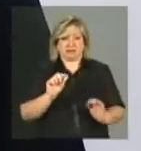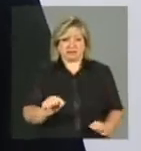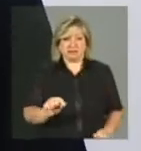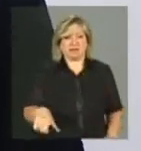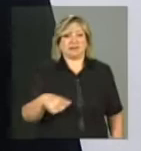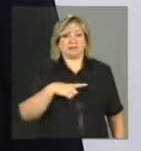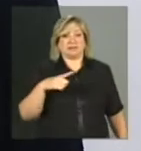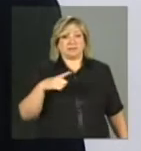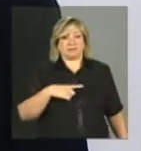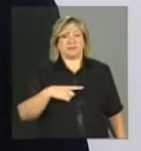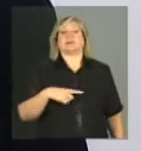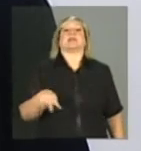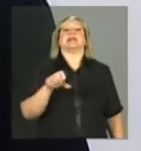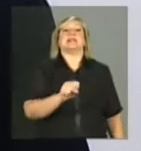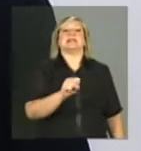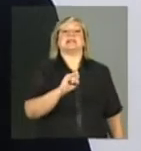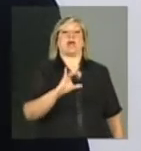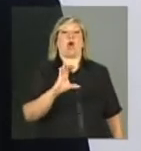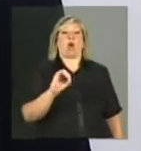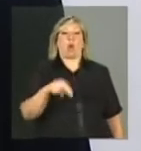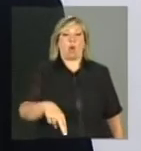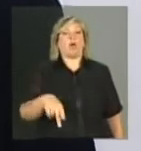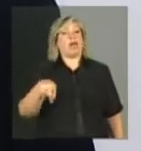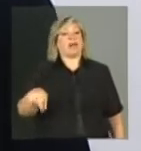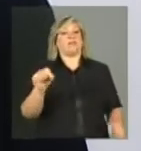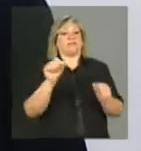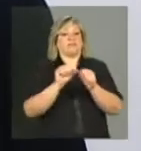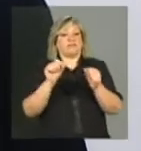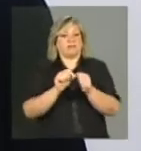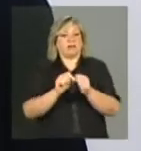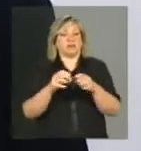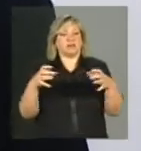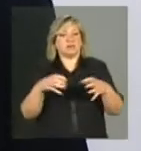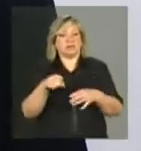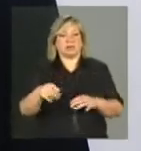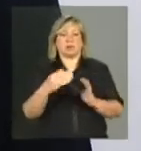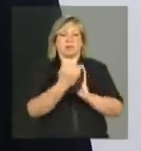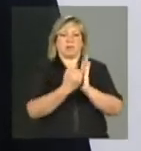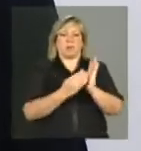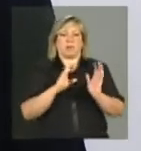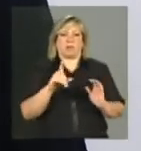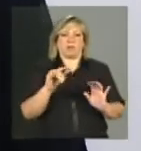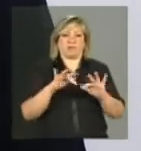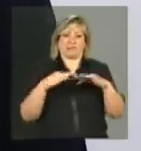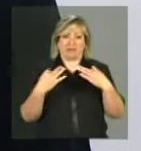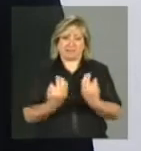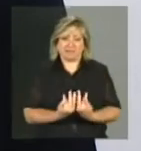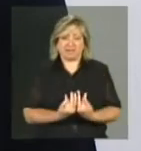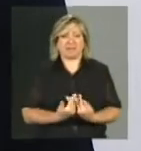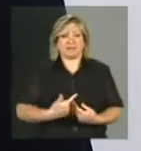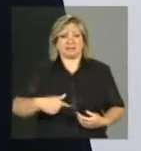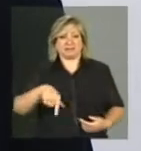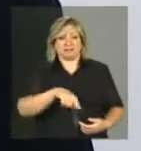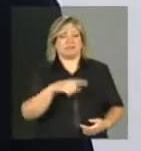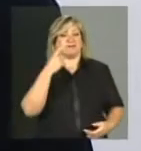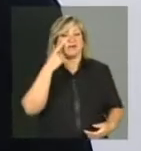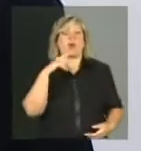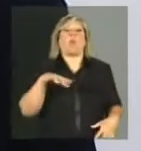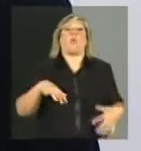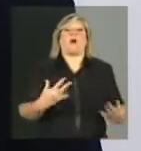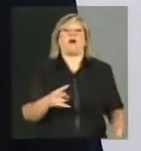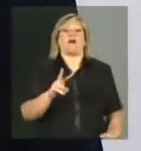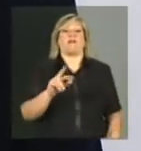informações de atualização do cadastro, do programa Bolsa Família, ou seja, das famílias que estão beneficiárias, qual é o valor do